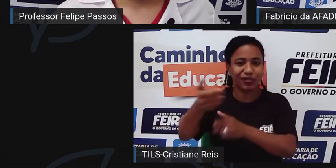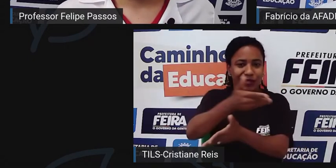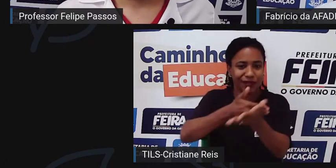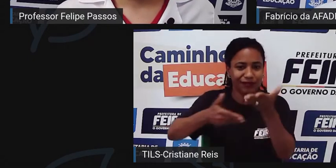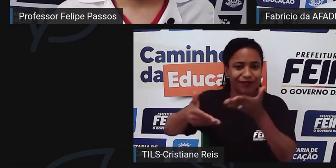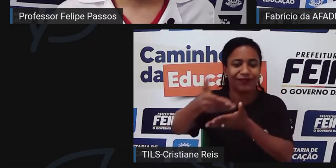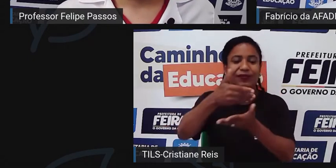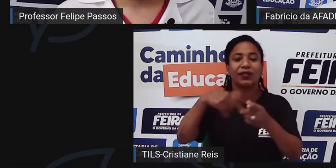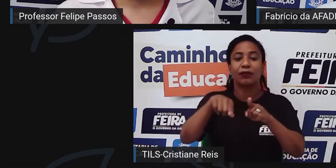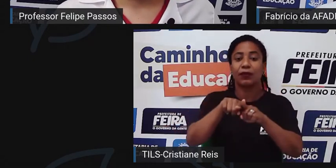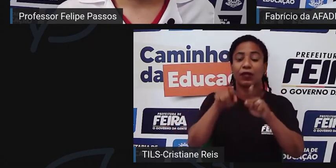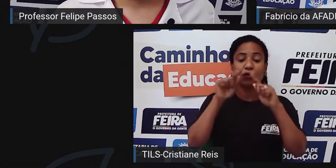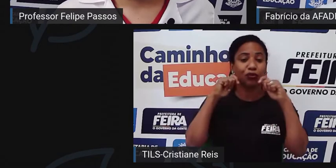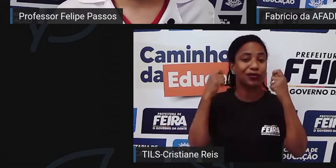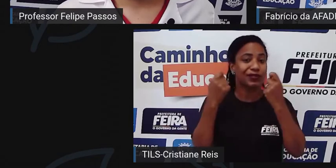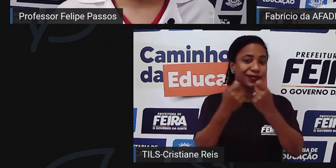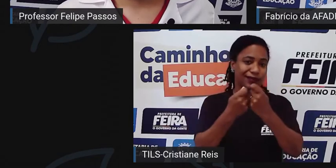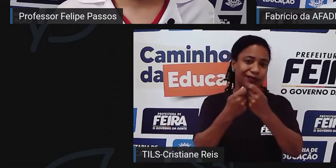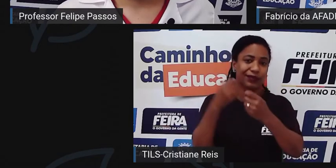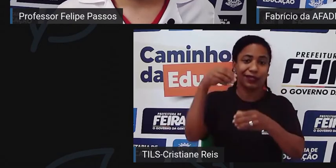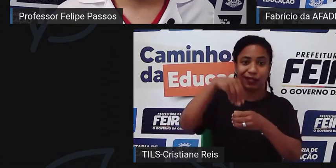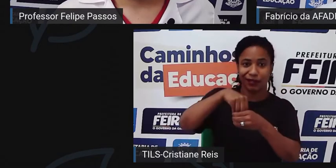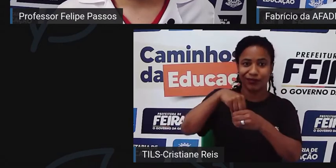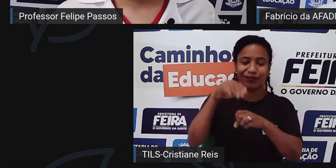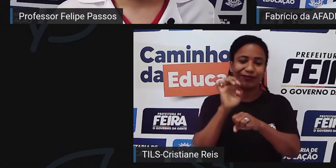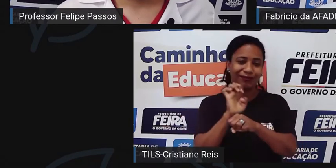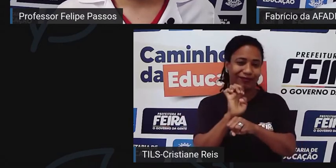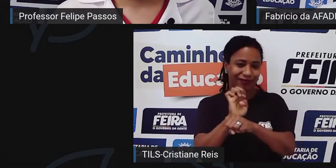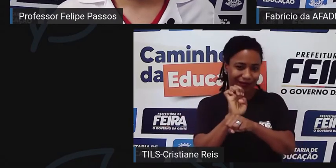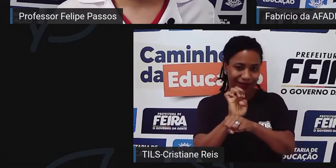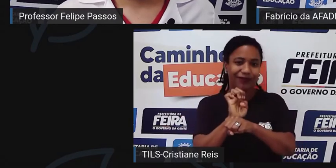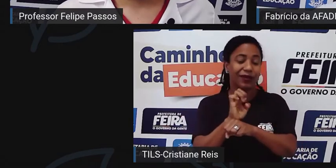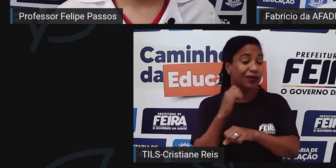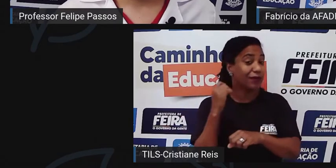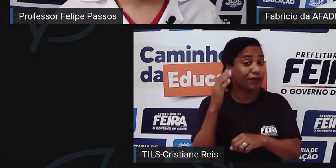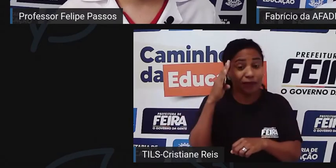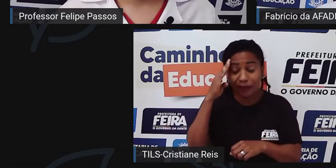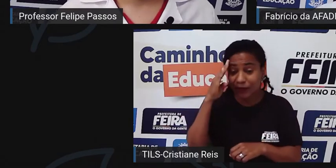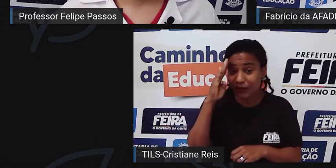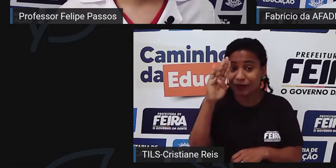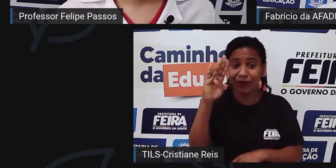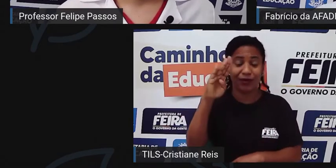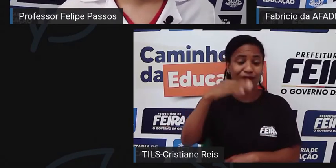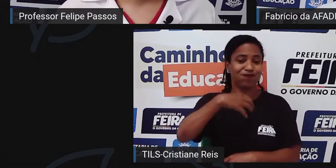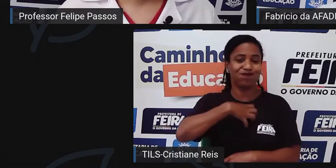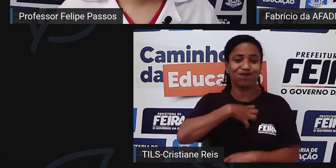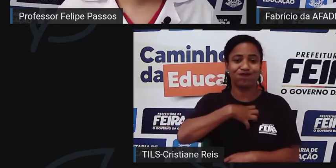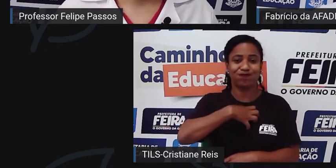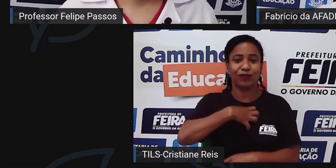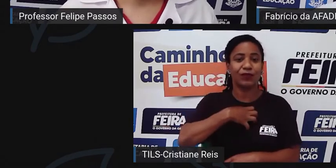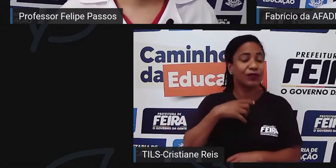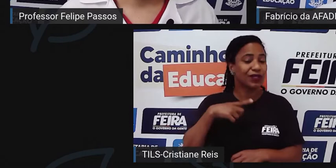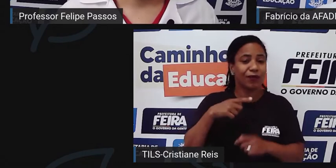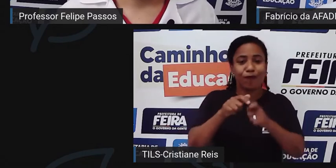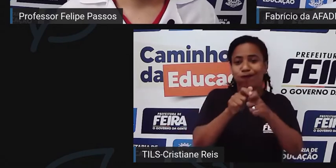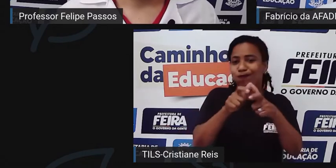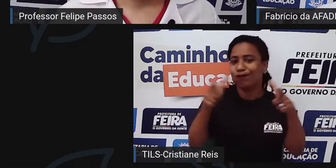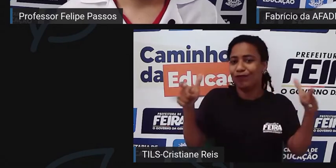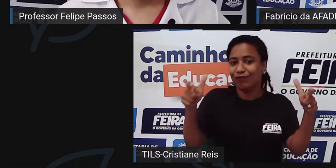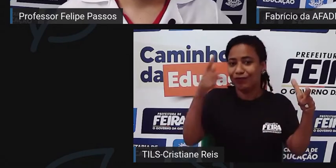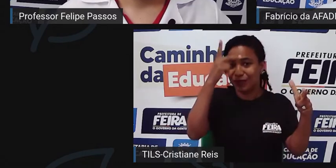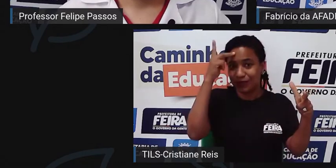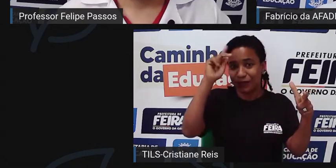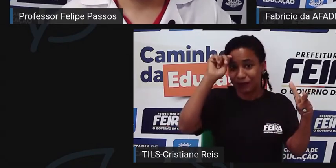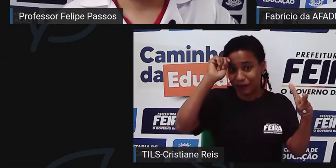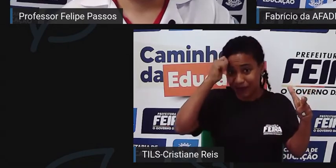e principalmente dentro do nosso Estado, por sermos um Estado que tem a maior incidência de pessoas com